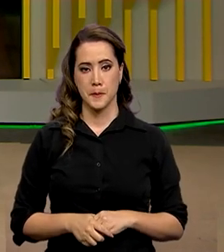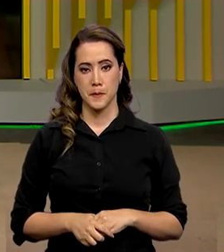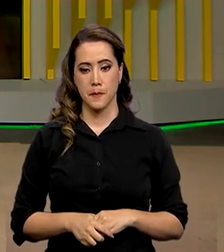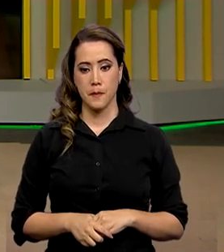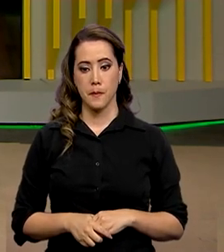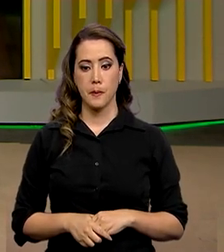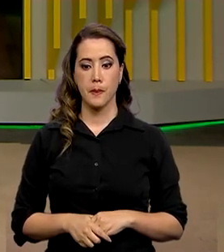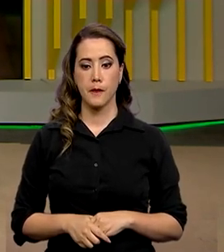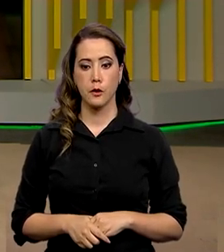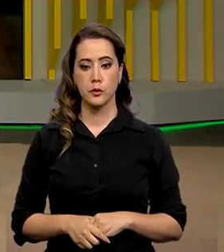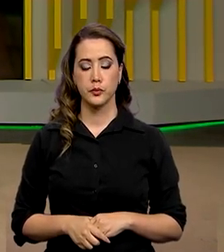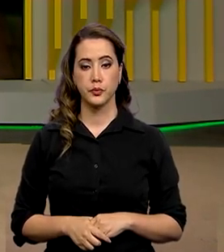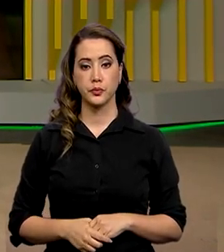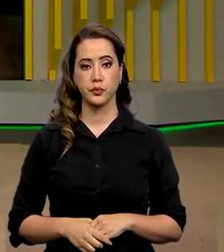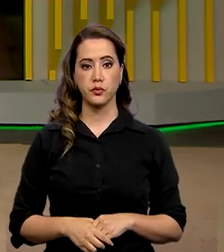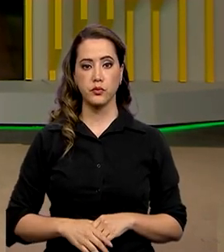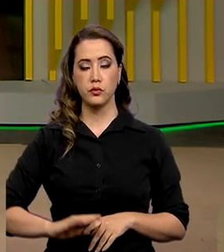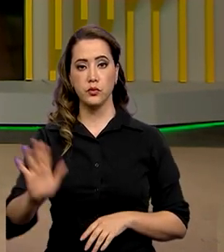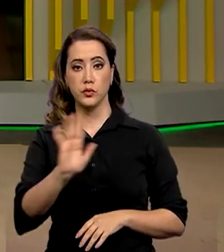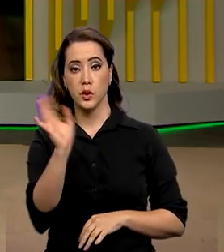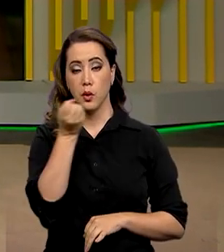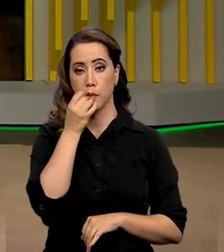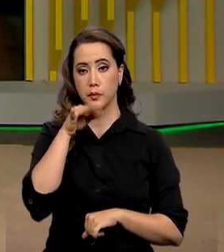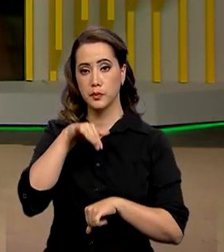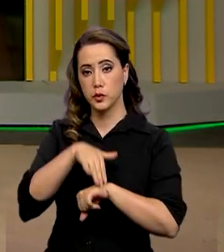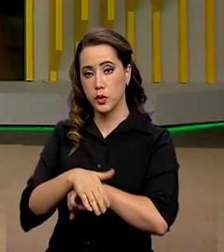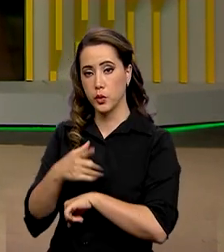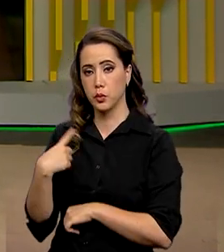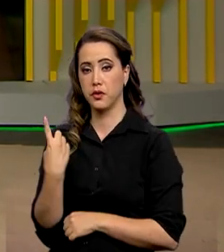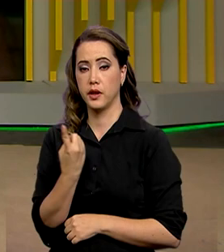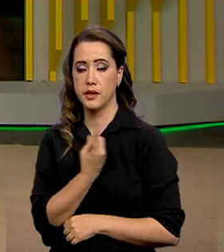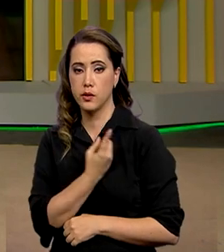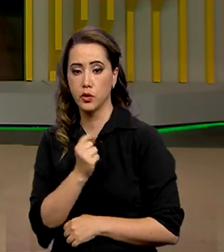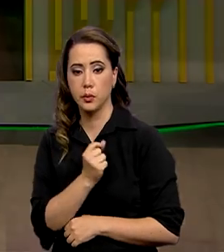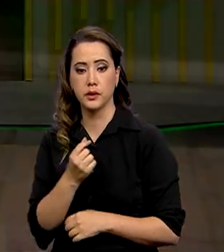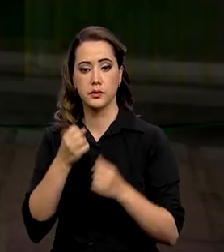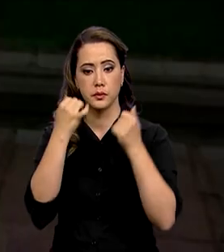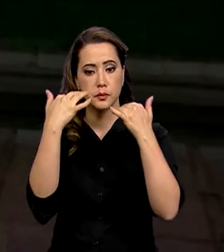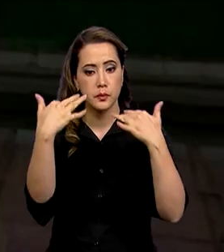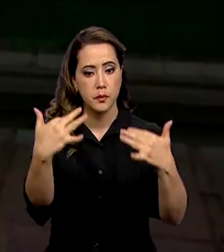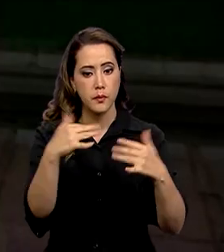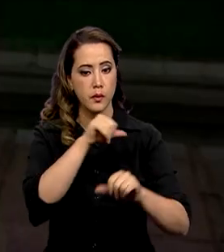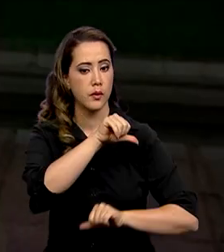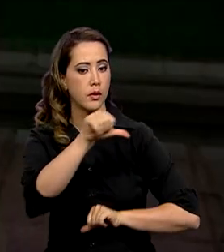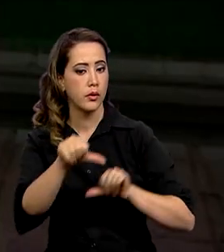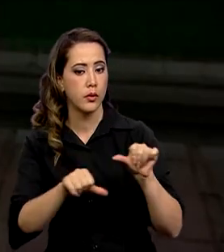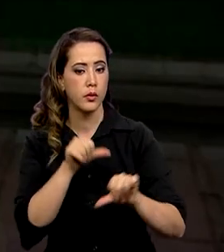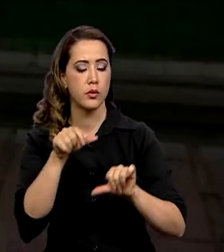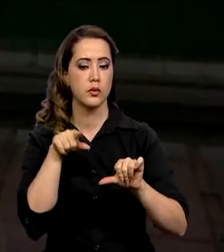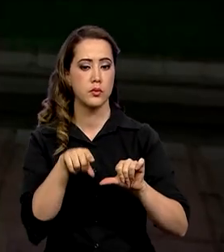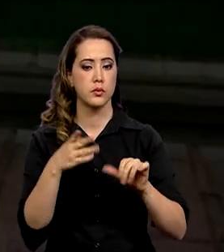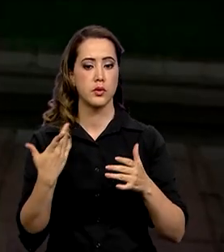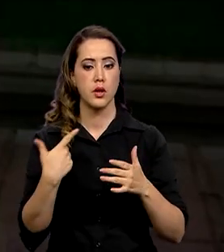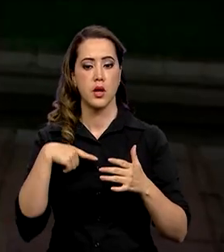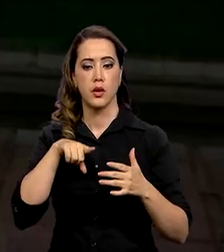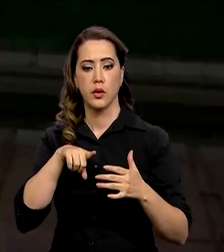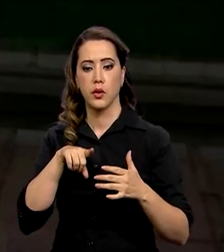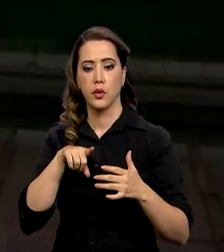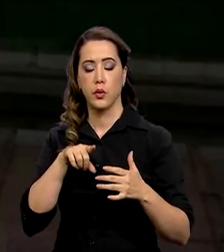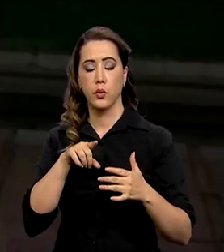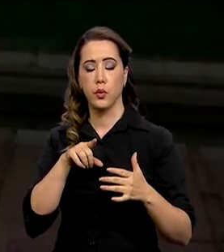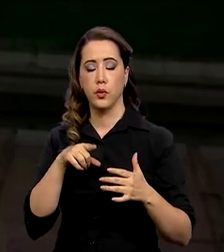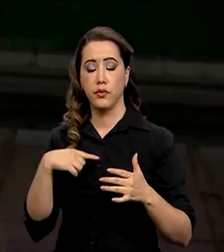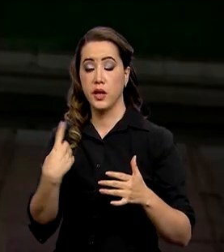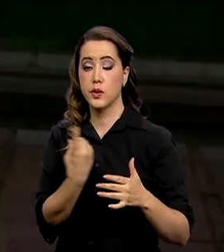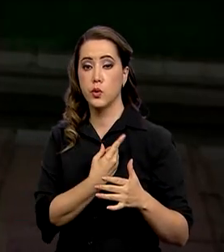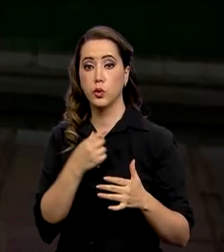Oi, Ana, Roberto, boa noite a vocês e a você que nos assiste. Olha, com as alterações, o deputado André Fufuca, do